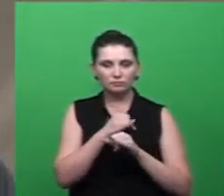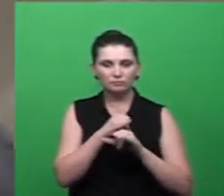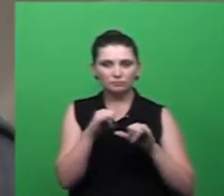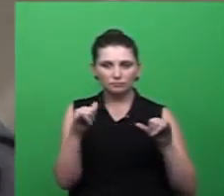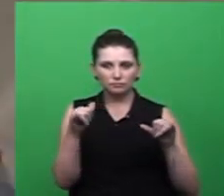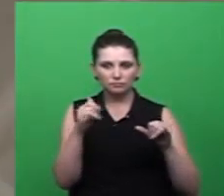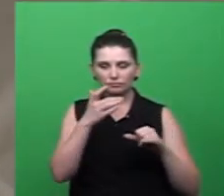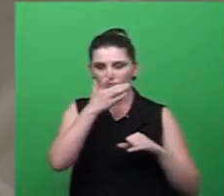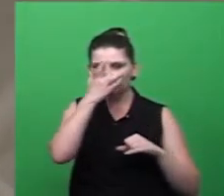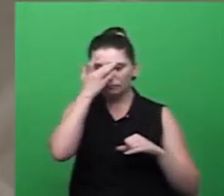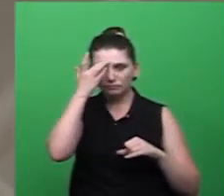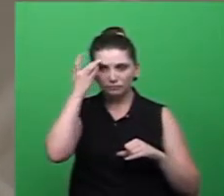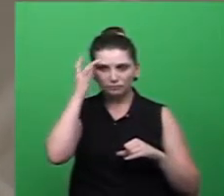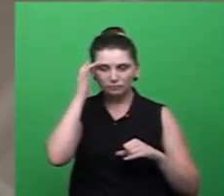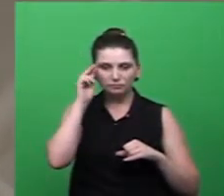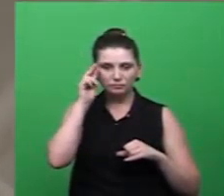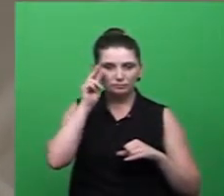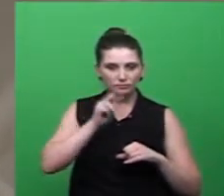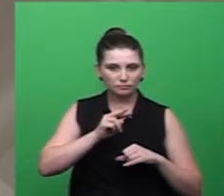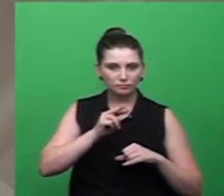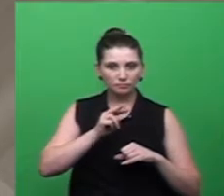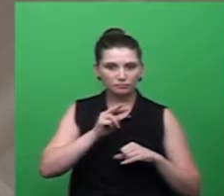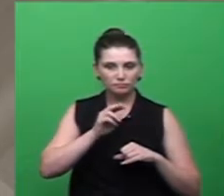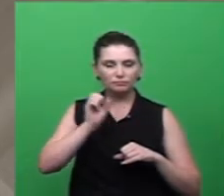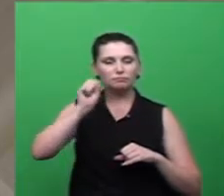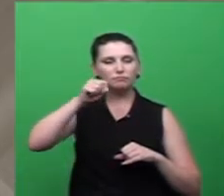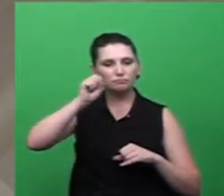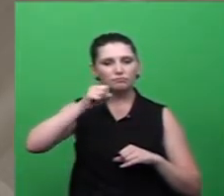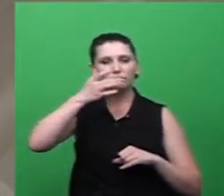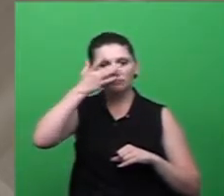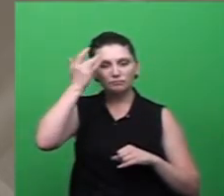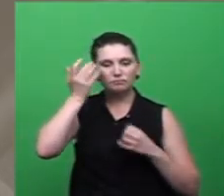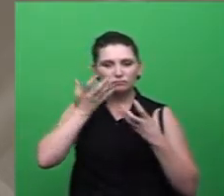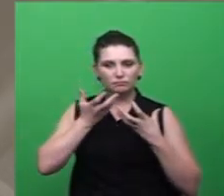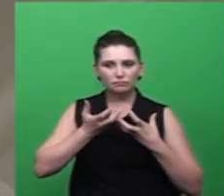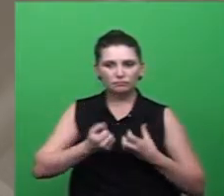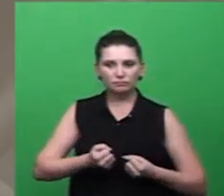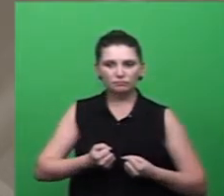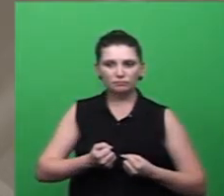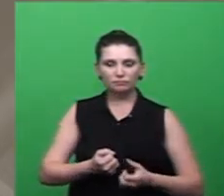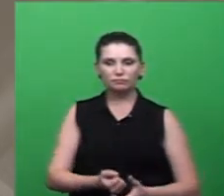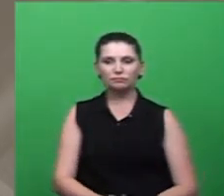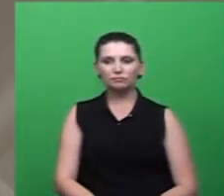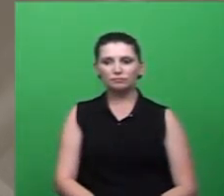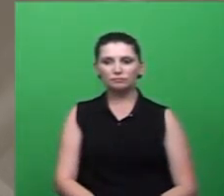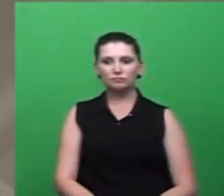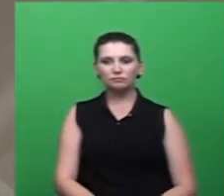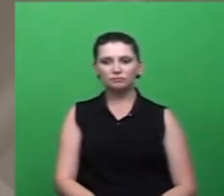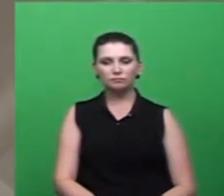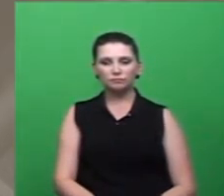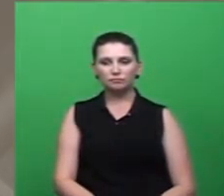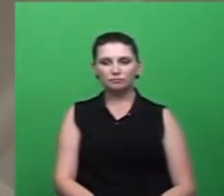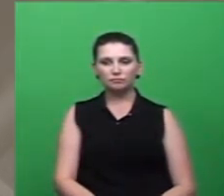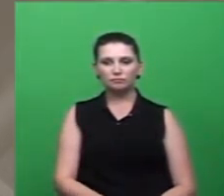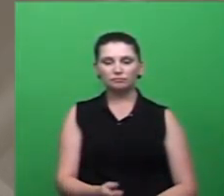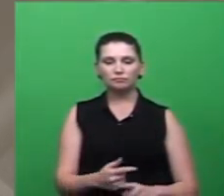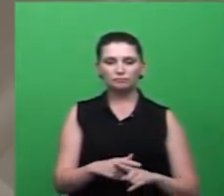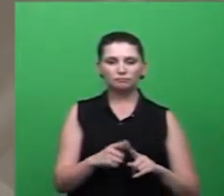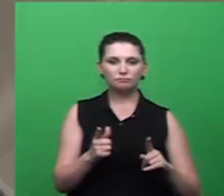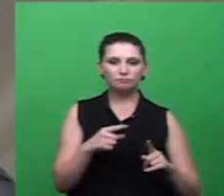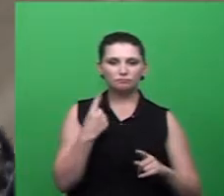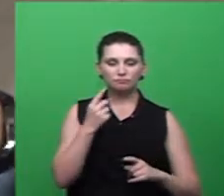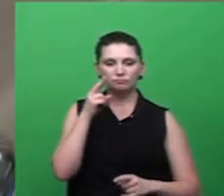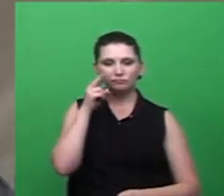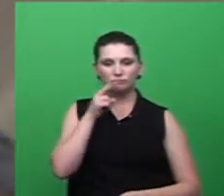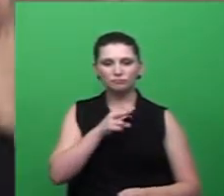no sentido de que olha o mutirão está passando no nosso bairro então é mais nesse sentido que a gente que a gente avalia mas o fato de nós identificarmos as larvas